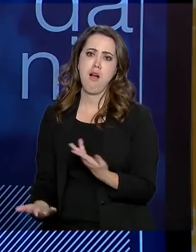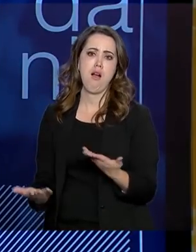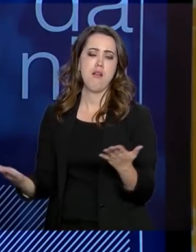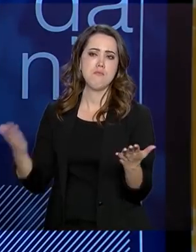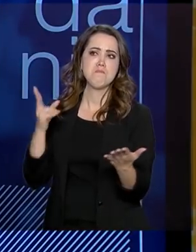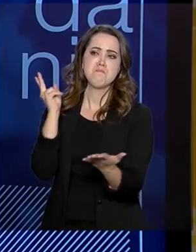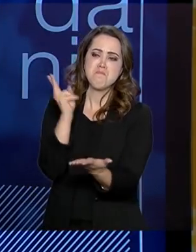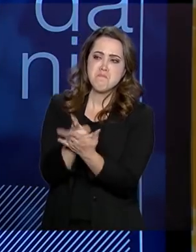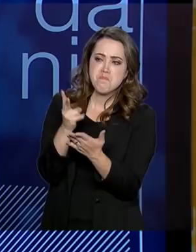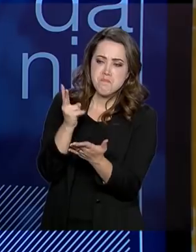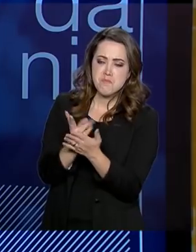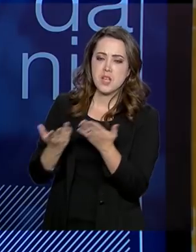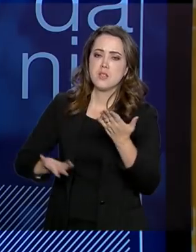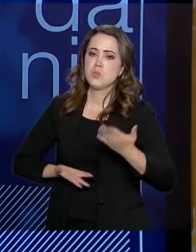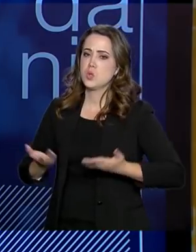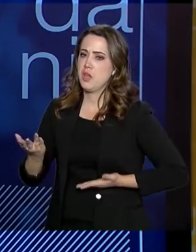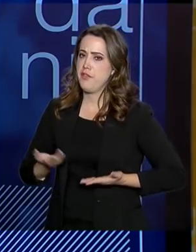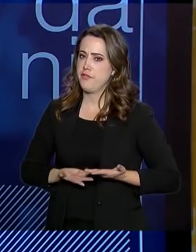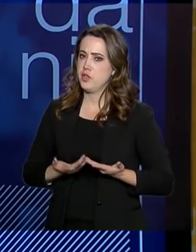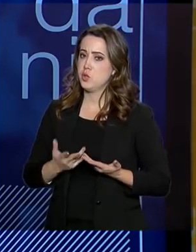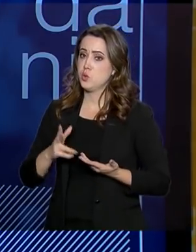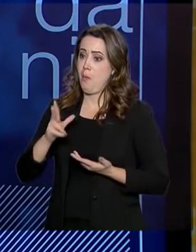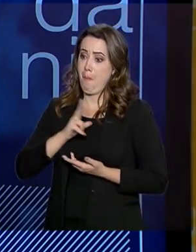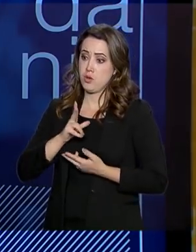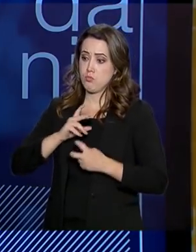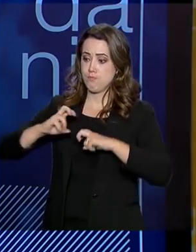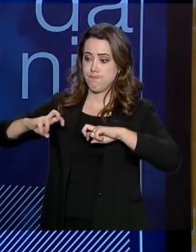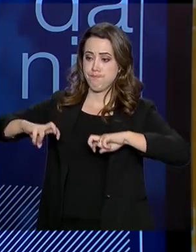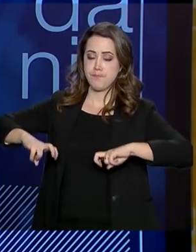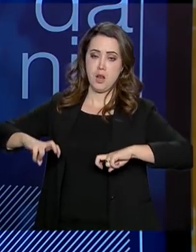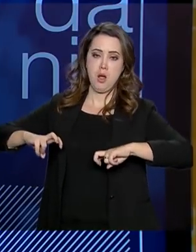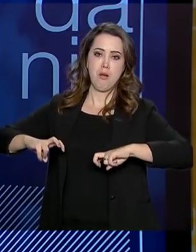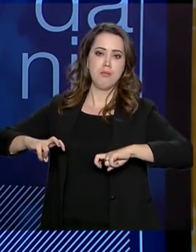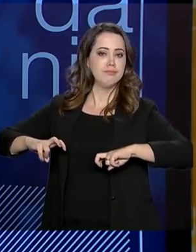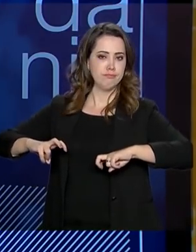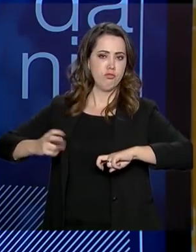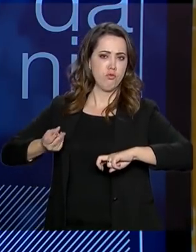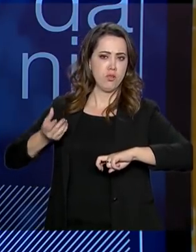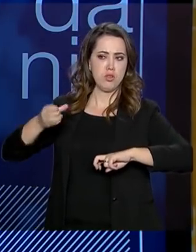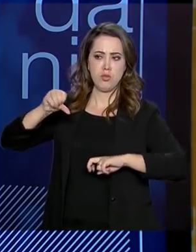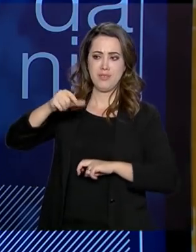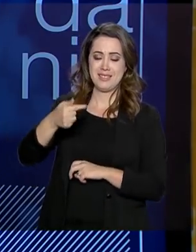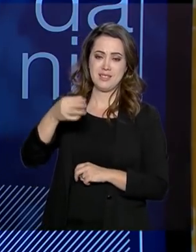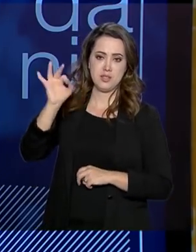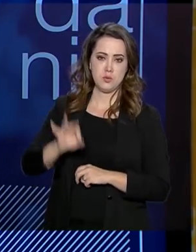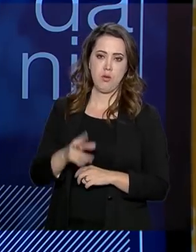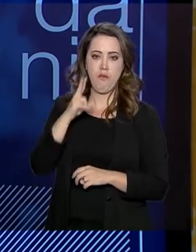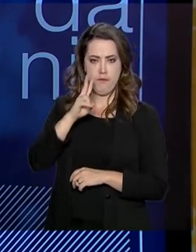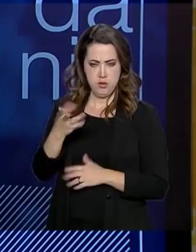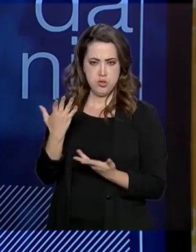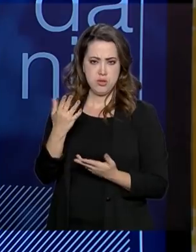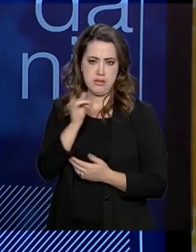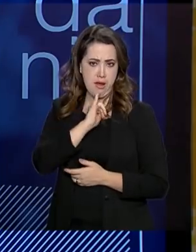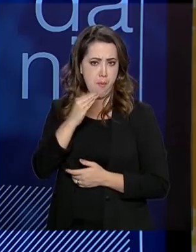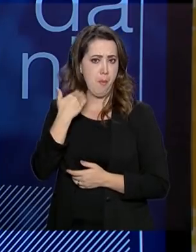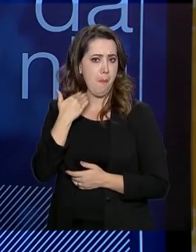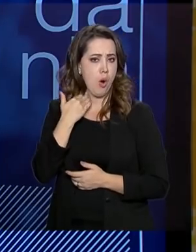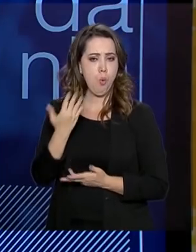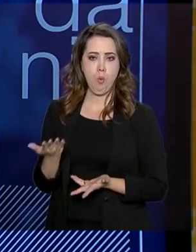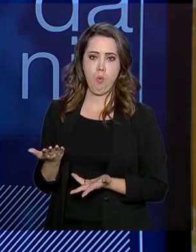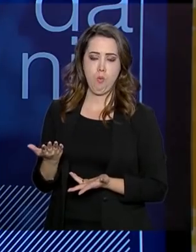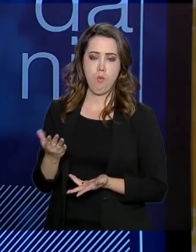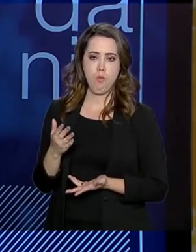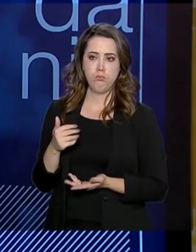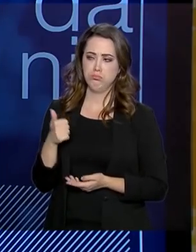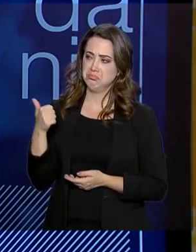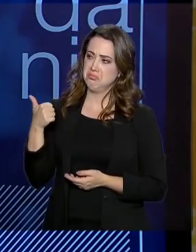serviço oferecido por um canal presencial. Vejam o que os bancos brasileiros fizeram nos últimos 15 anos. Eles estão